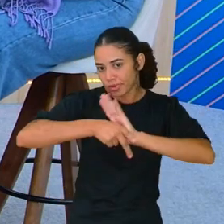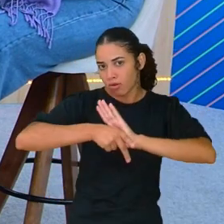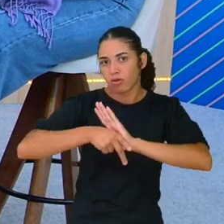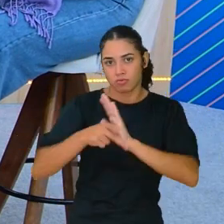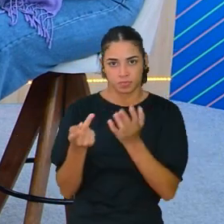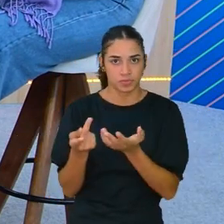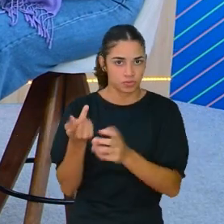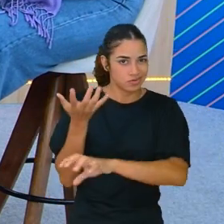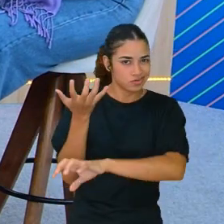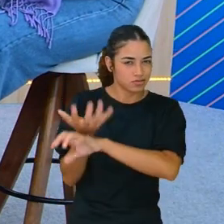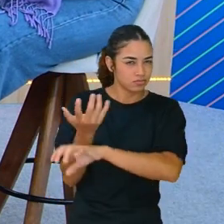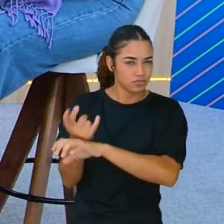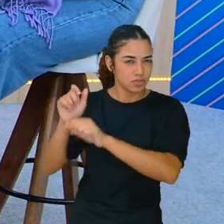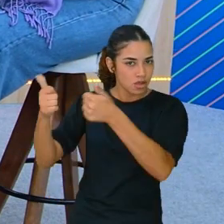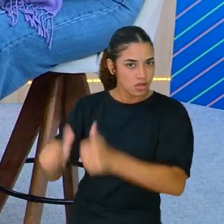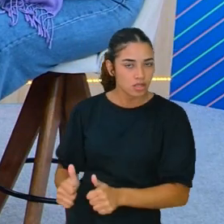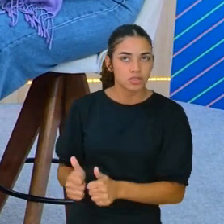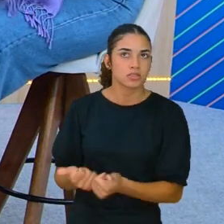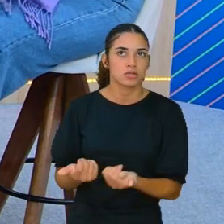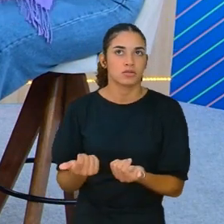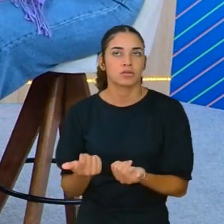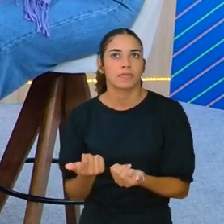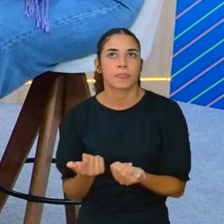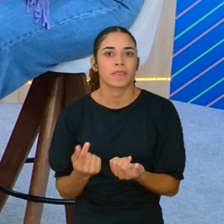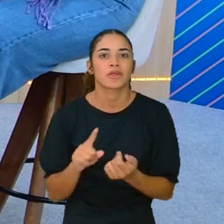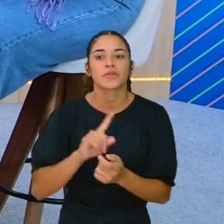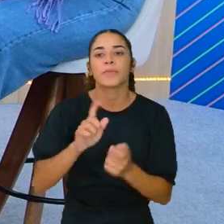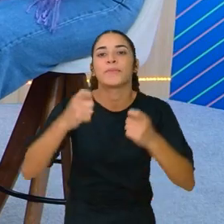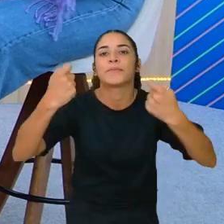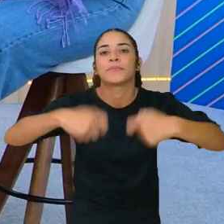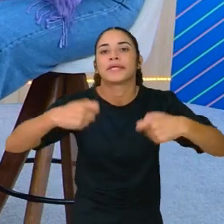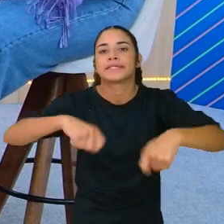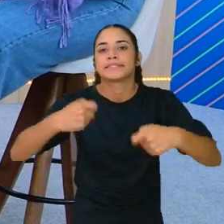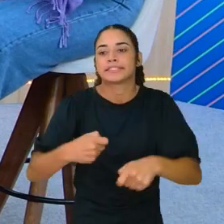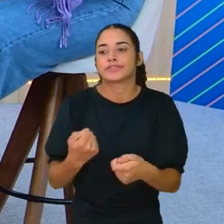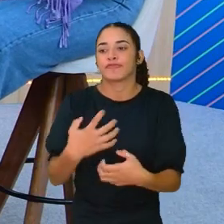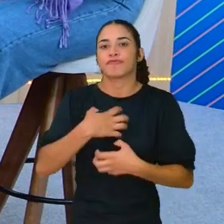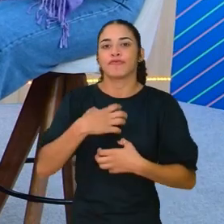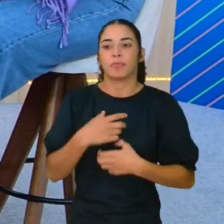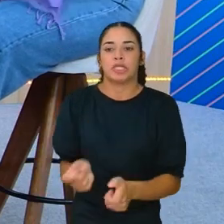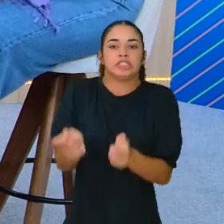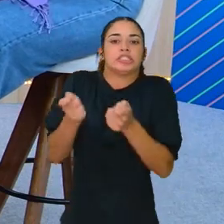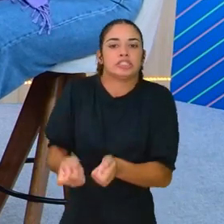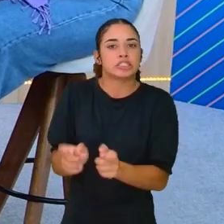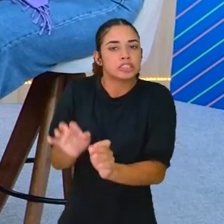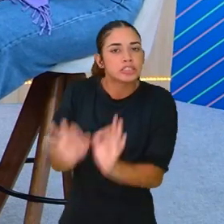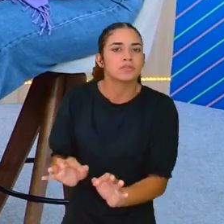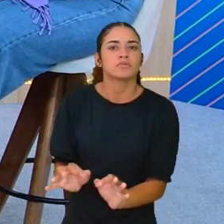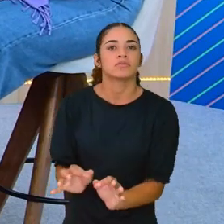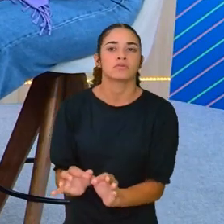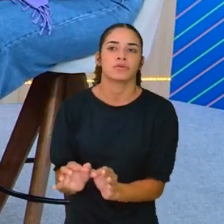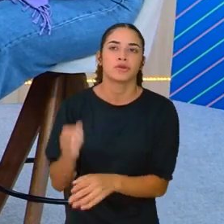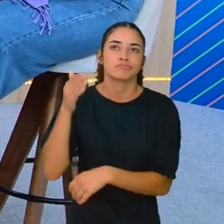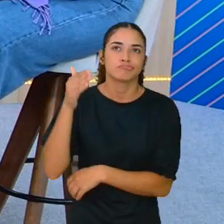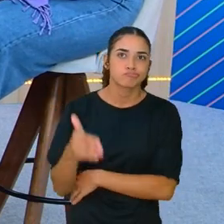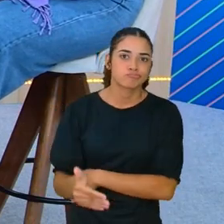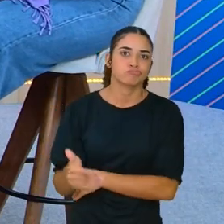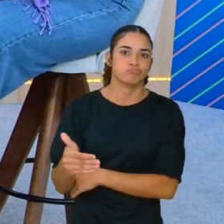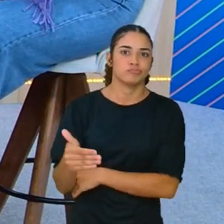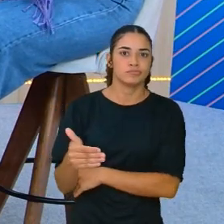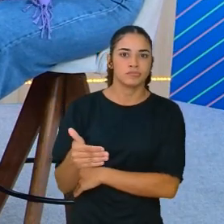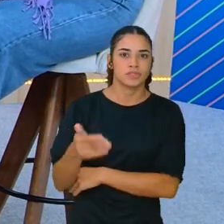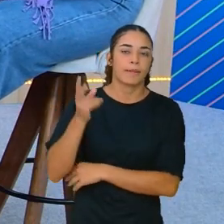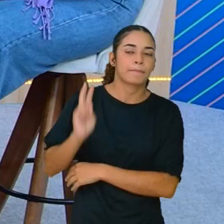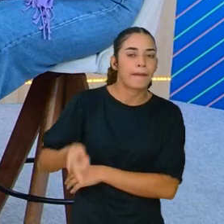porque não precisa ser trabalhado dessa forma engessada. Isso é o que não pode acontecer em arte.